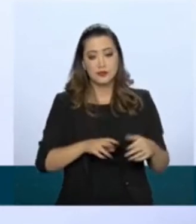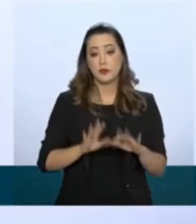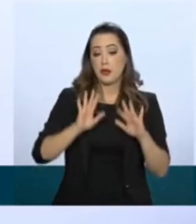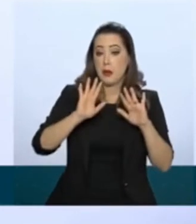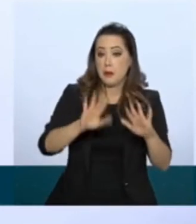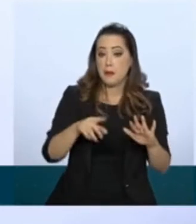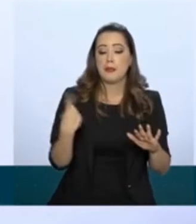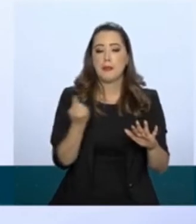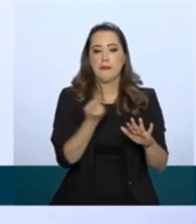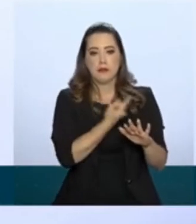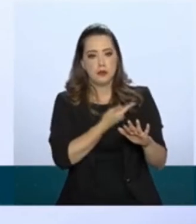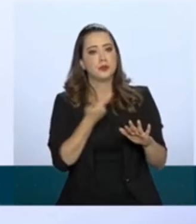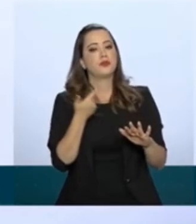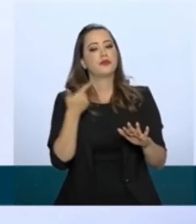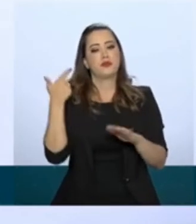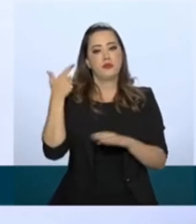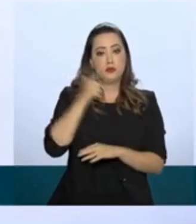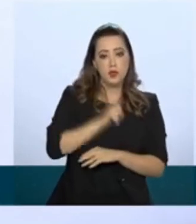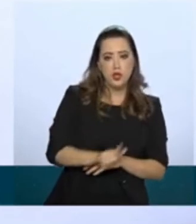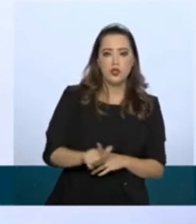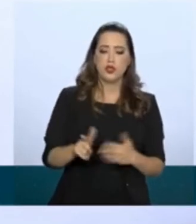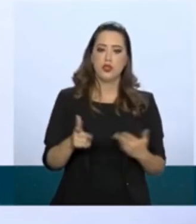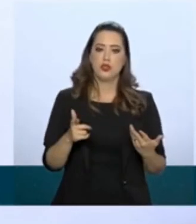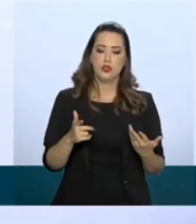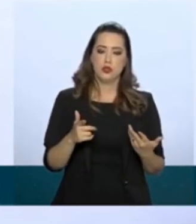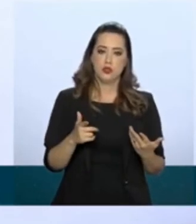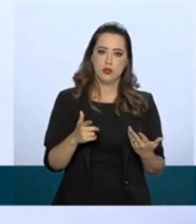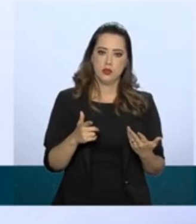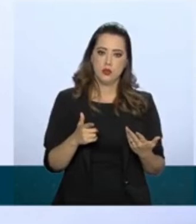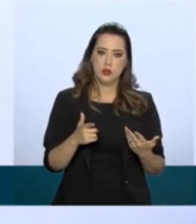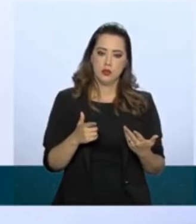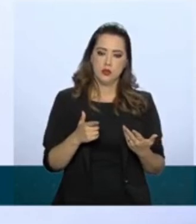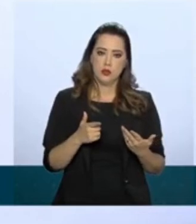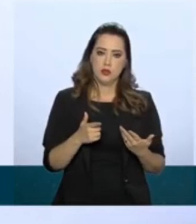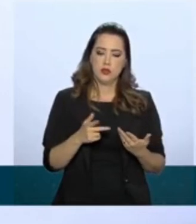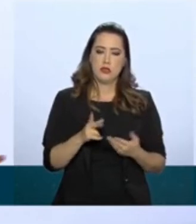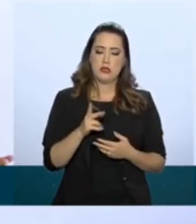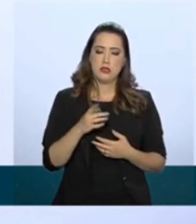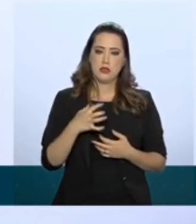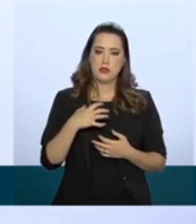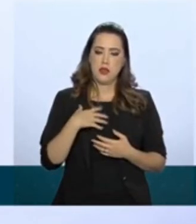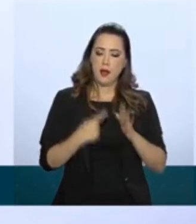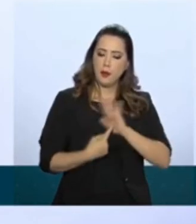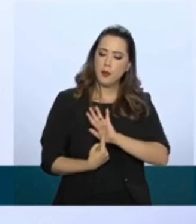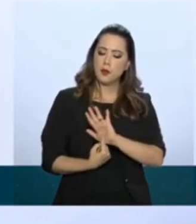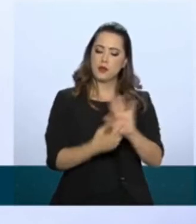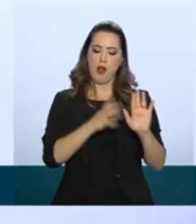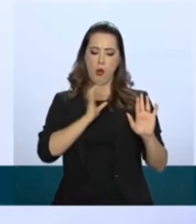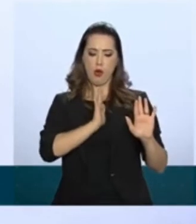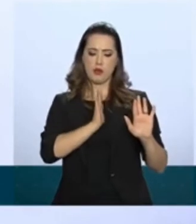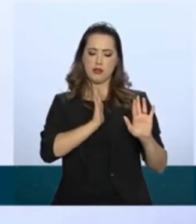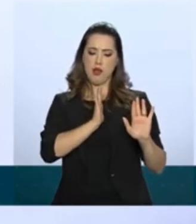mas a gente consegue transmitir aquilo que a gente sente para todos vocês.